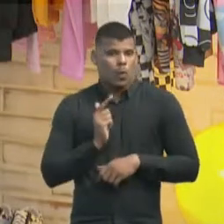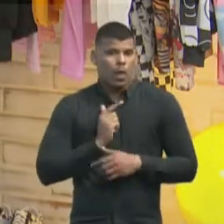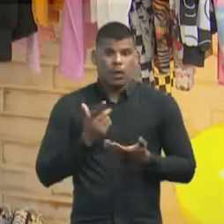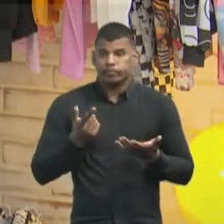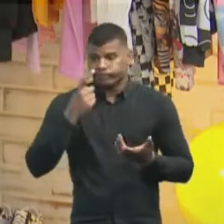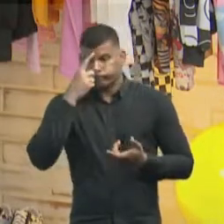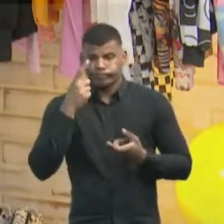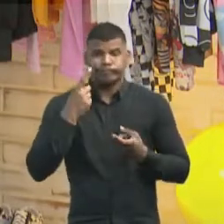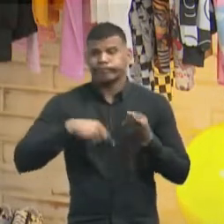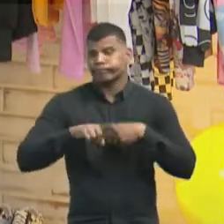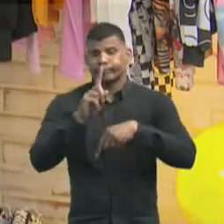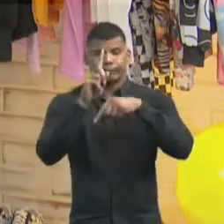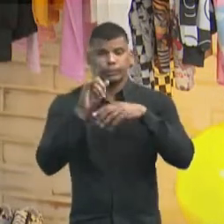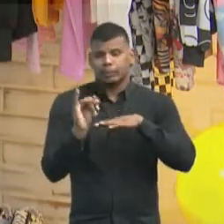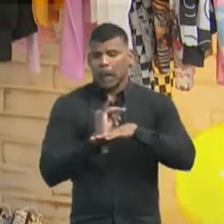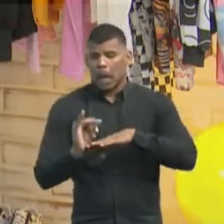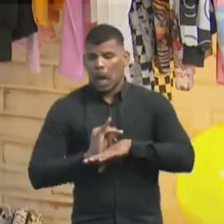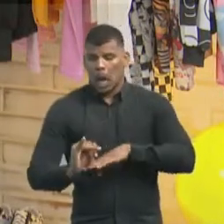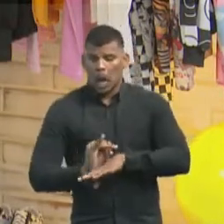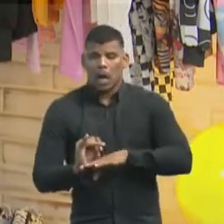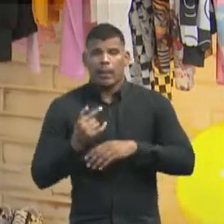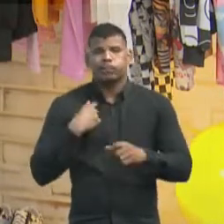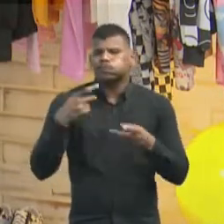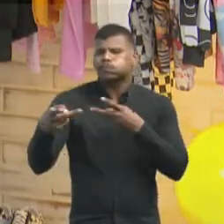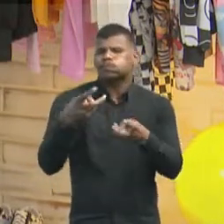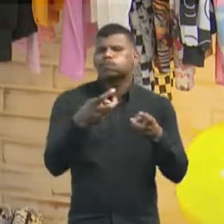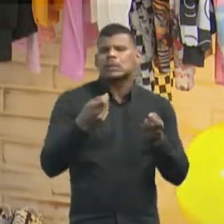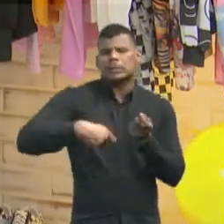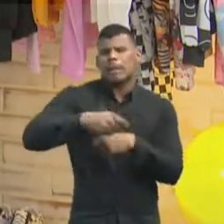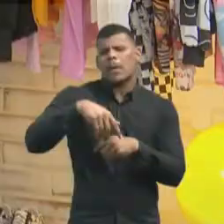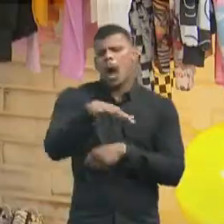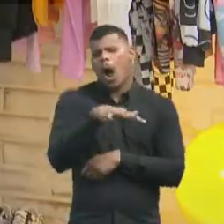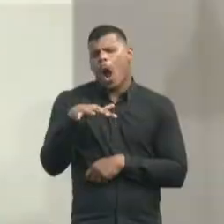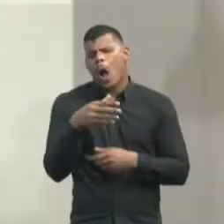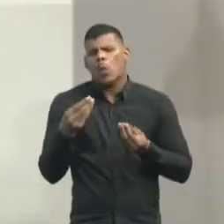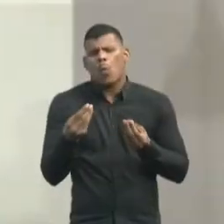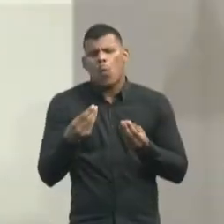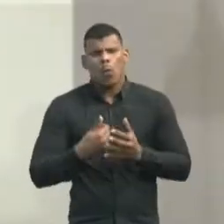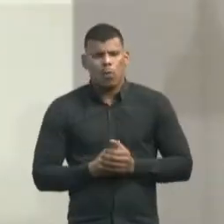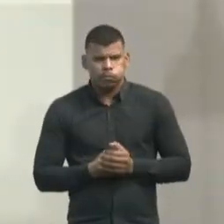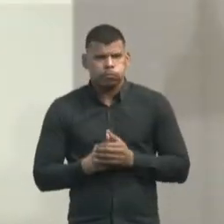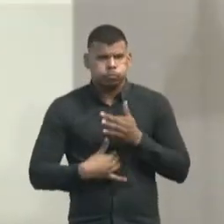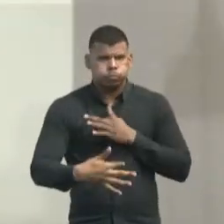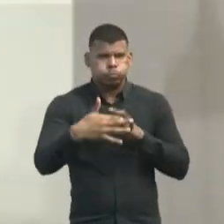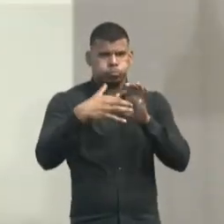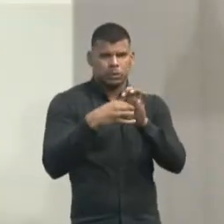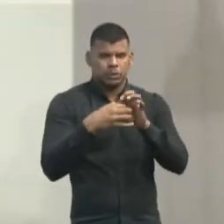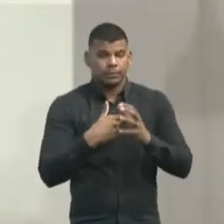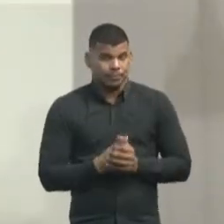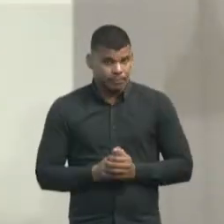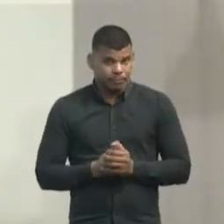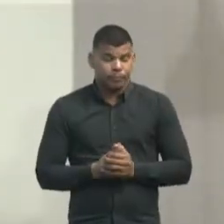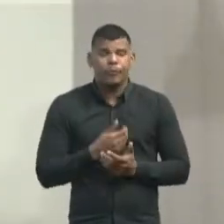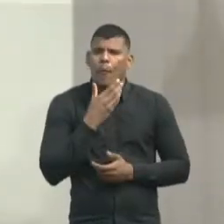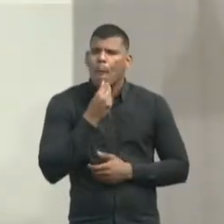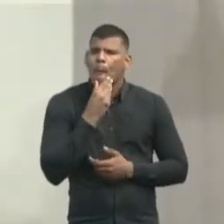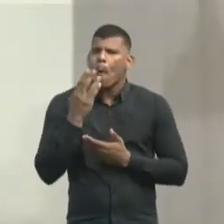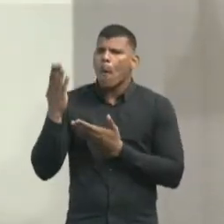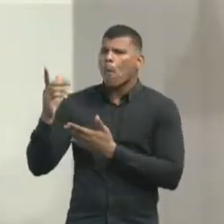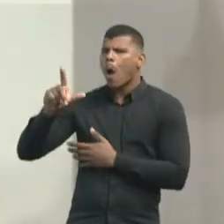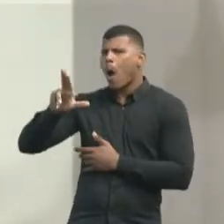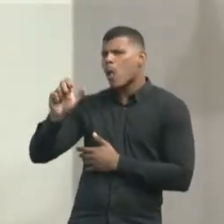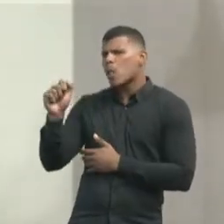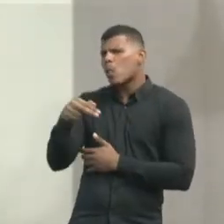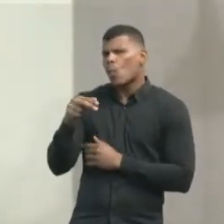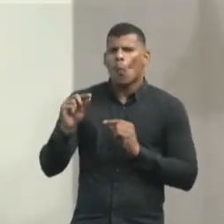reinventando como um todo, observando que o mercado estava vindo e trazendo. O Luan é sócio de uma empresa de corretora